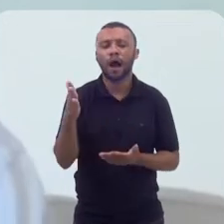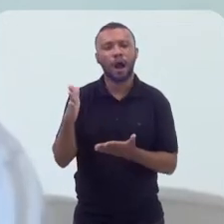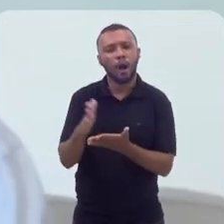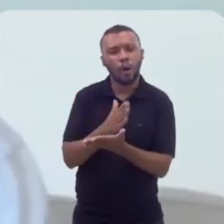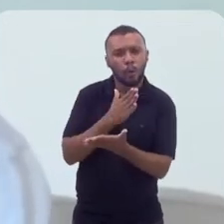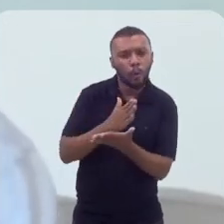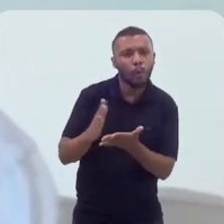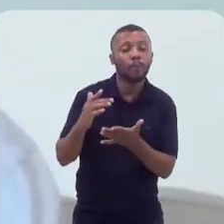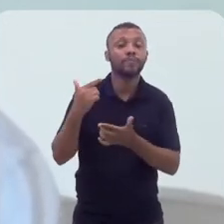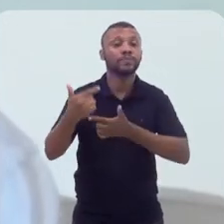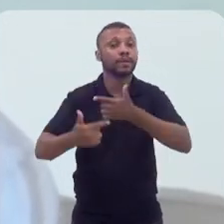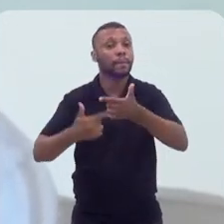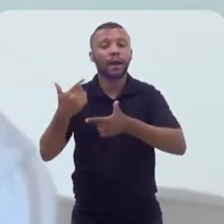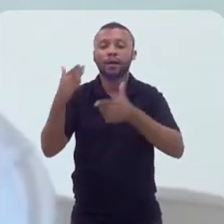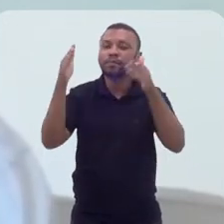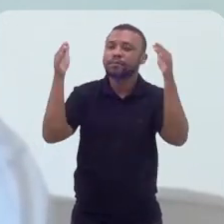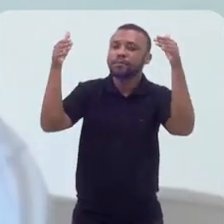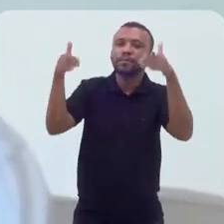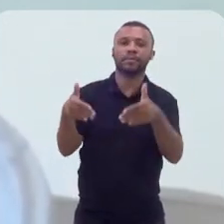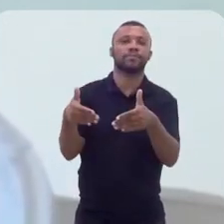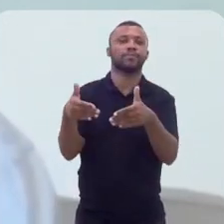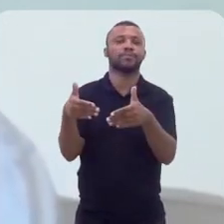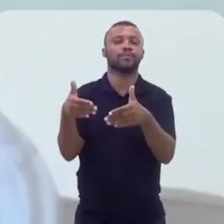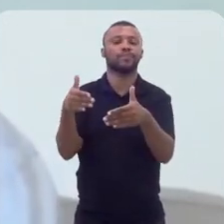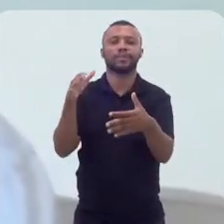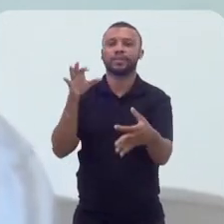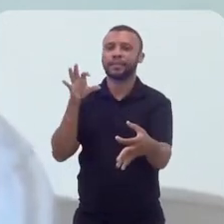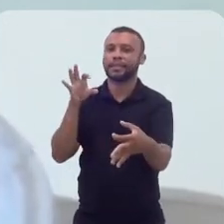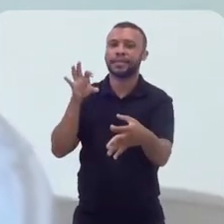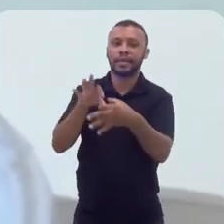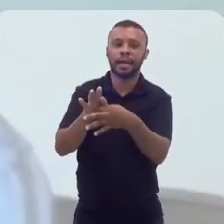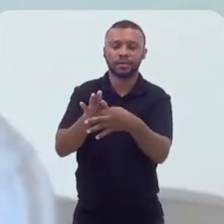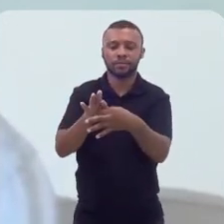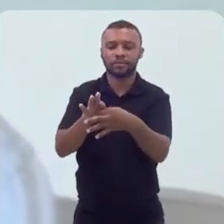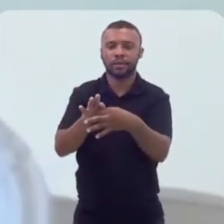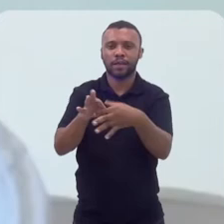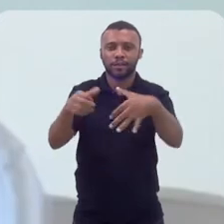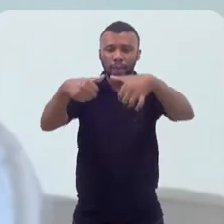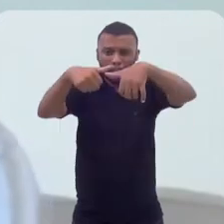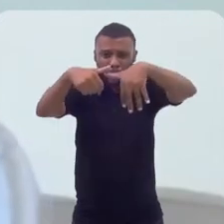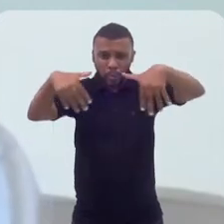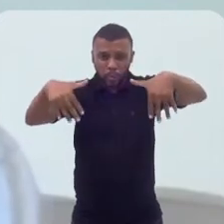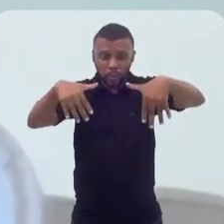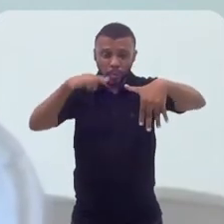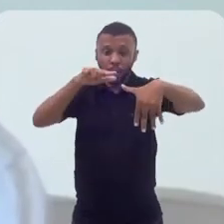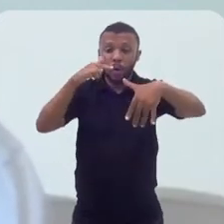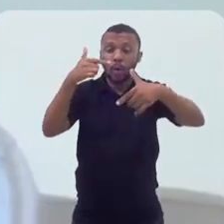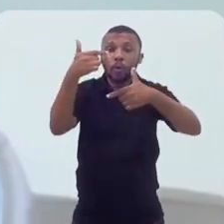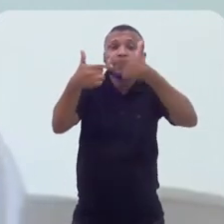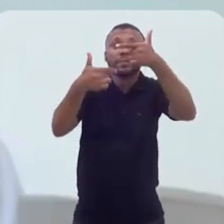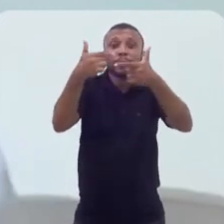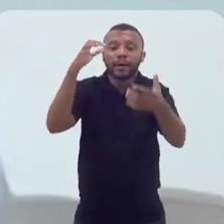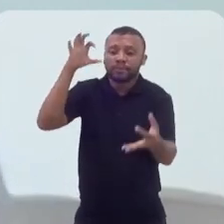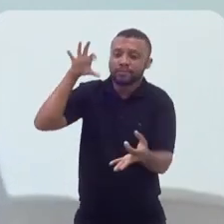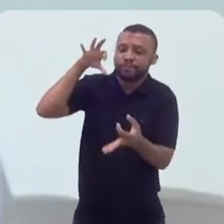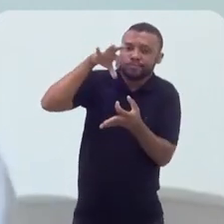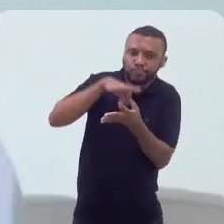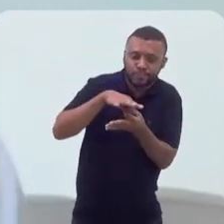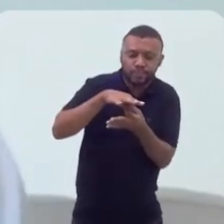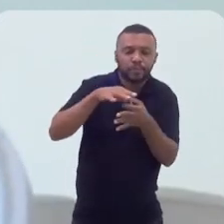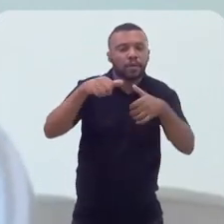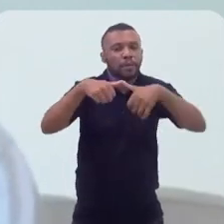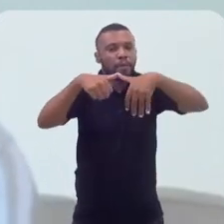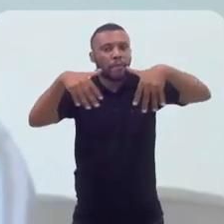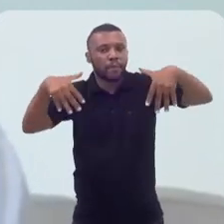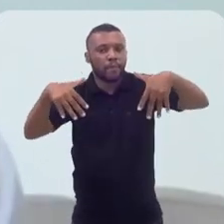atividades que incidem em todos os elos de uma cadeia produtiva. Como, por exemplo,